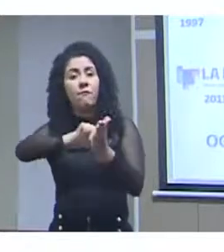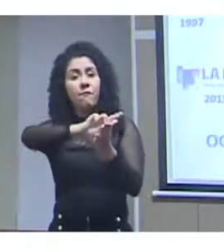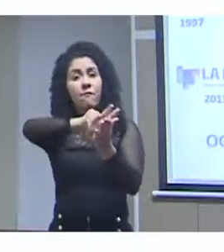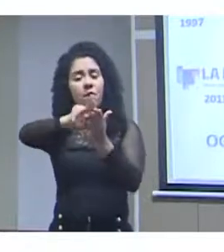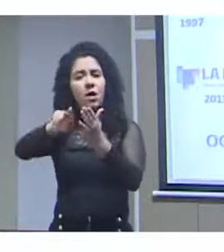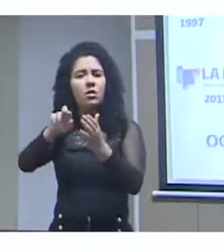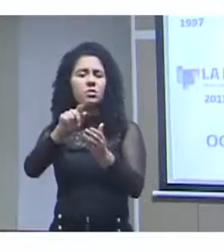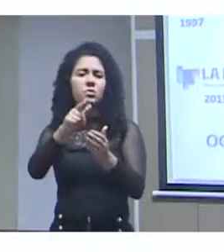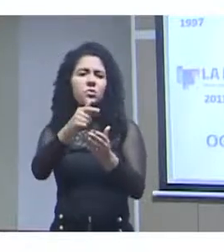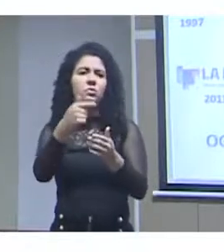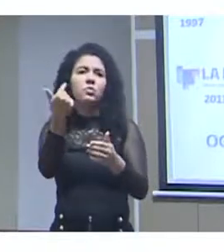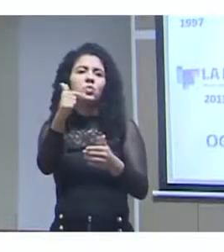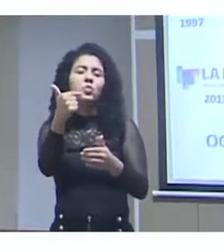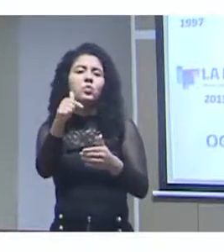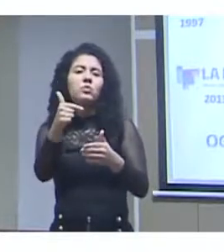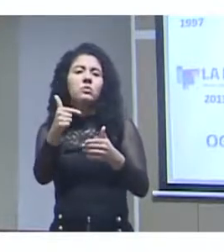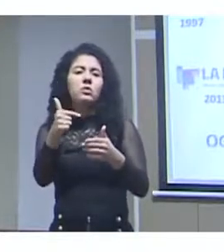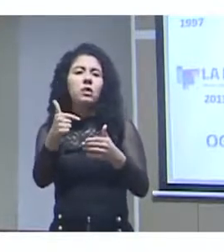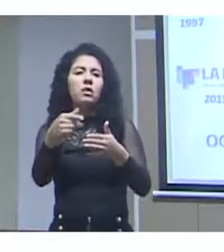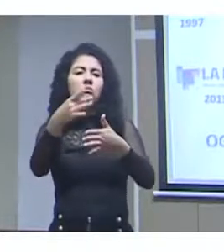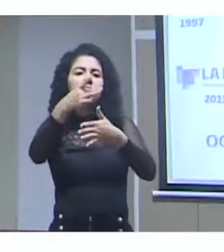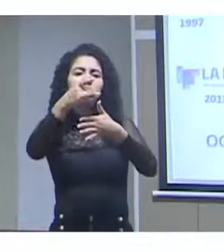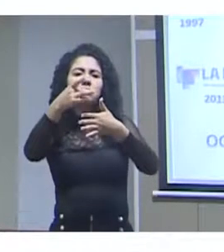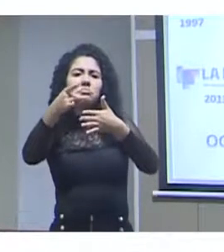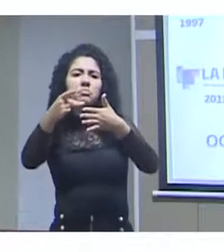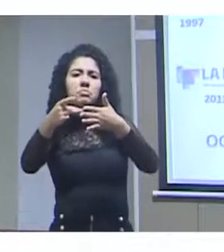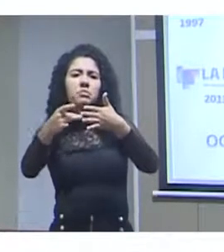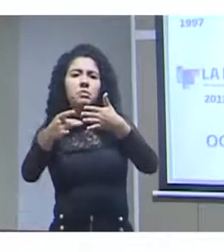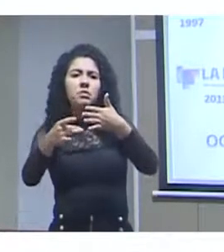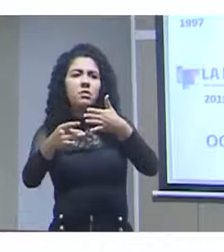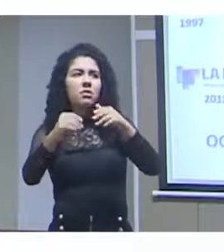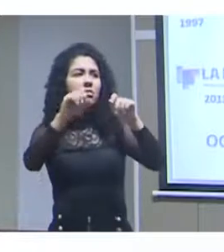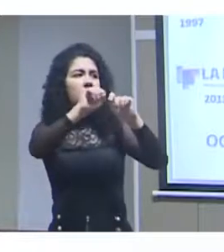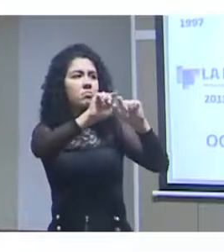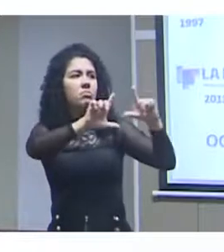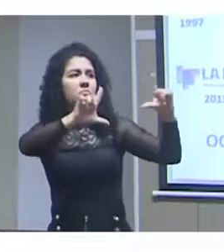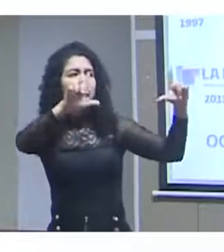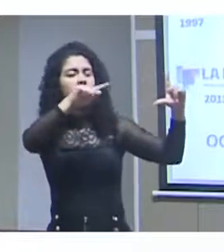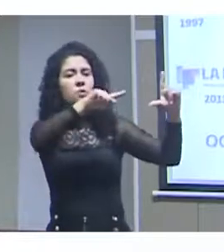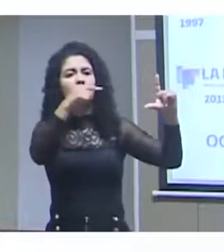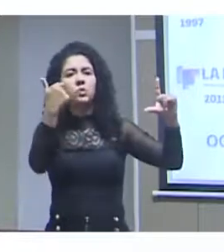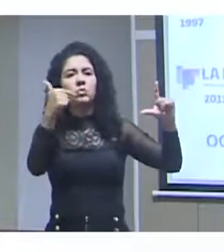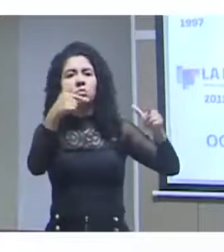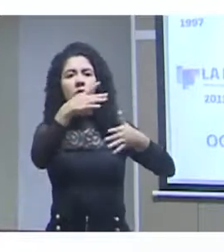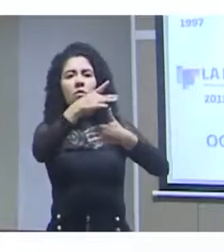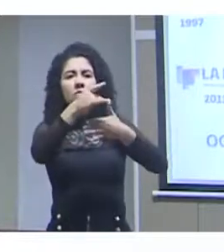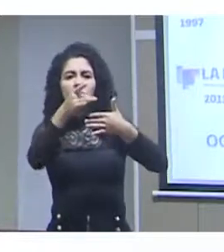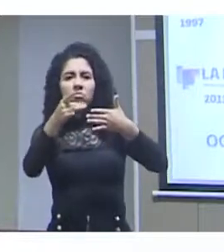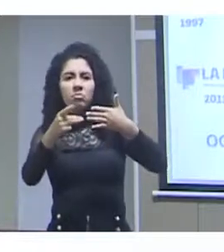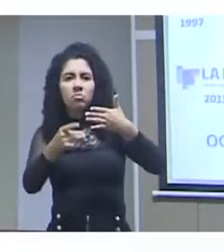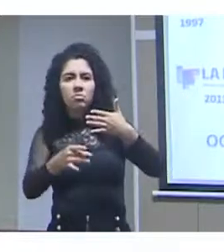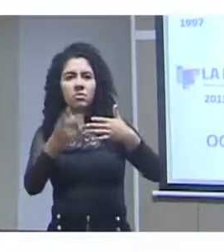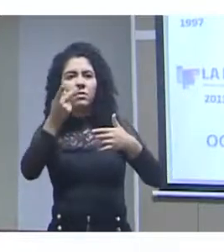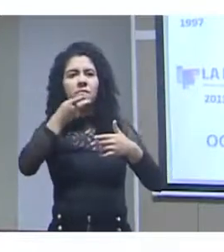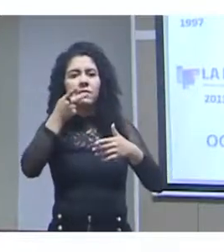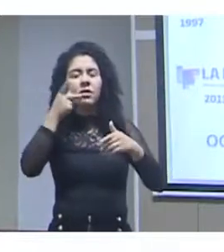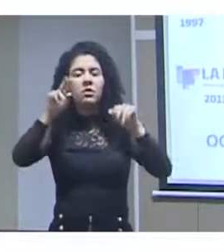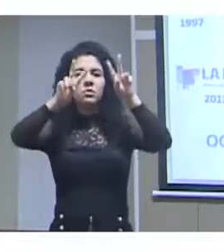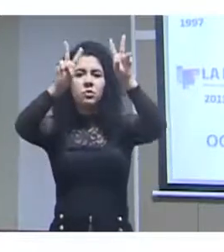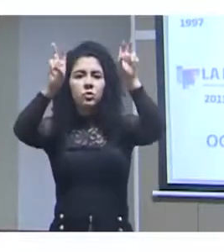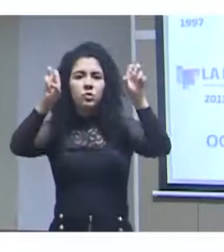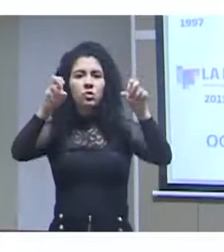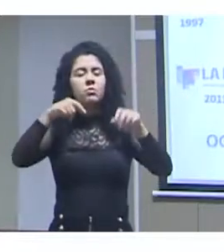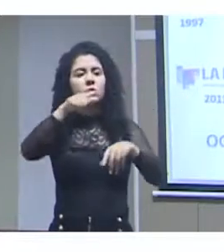outras a gente não tem aí nesse slide. Todas não fazemos jus a todas as